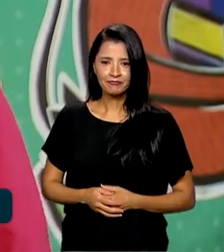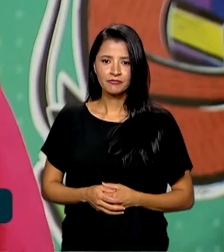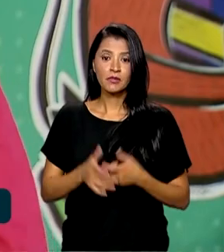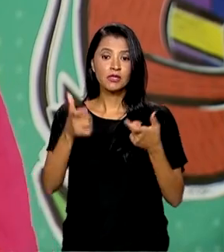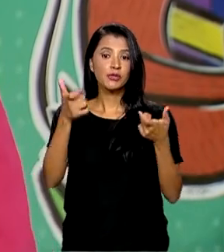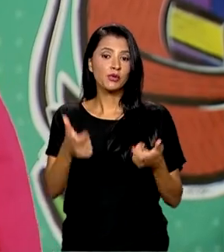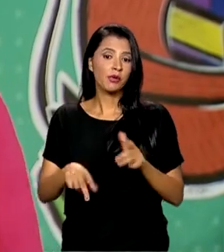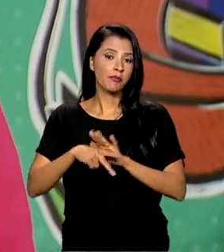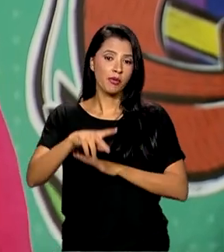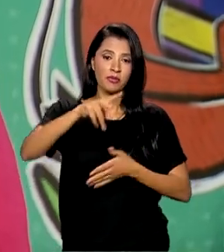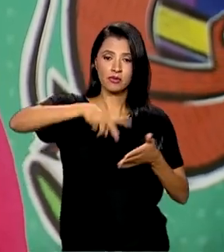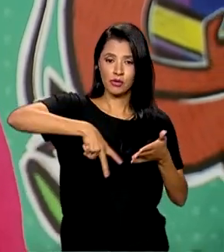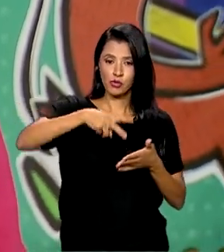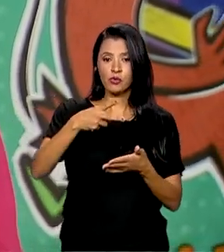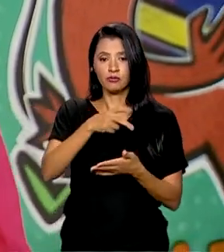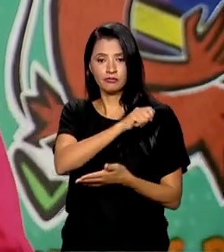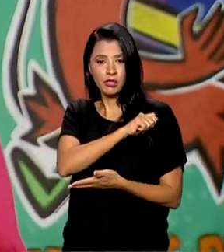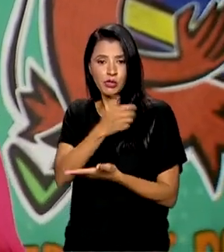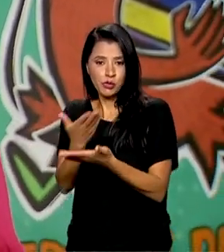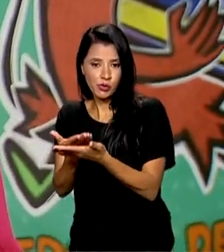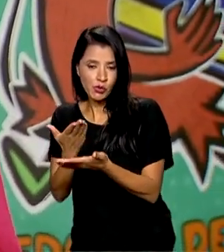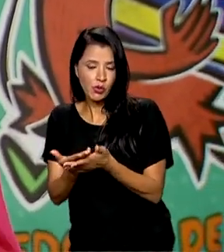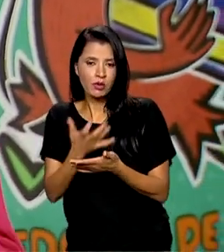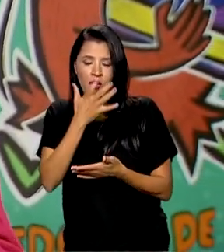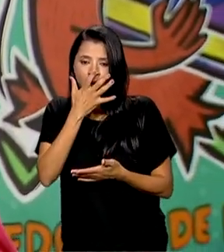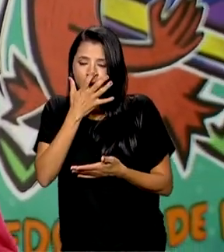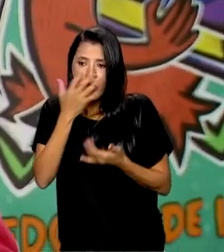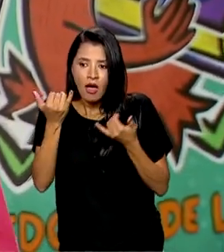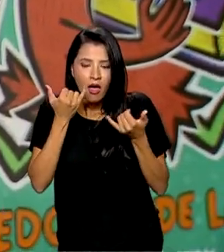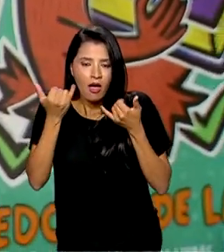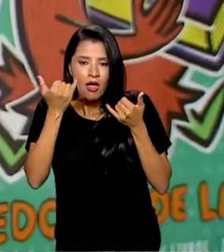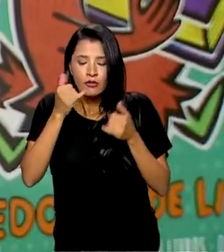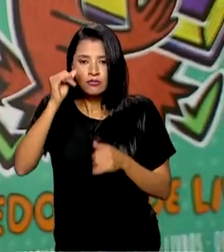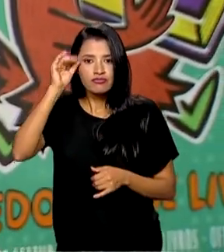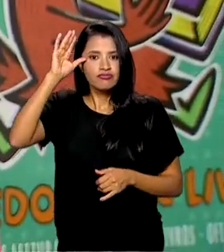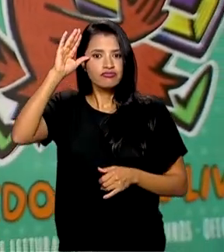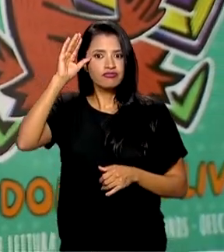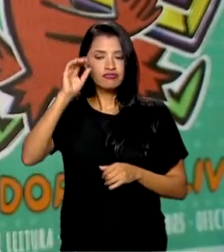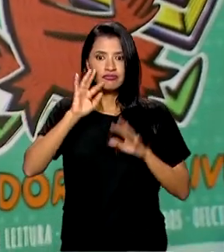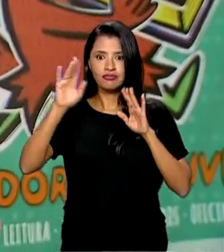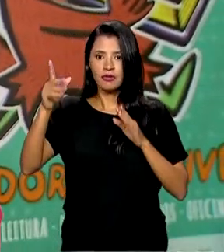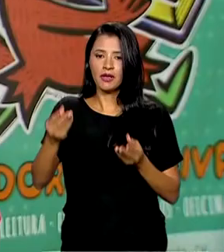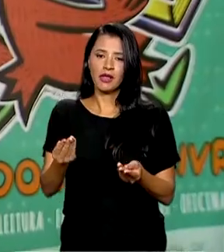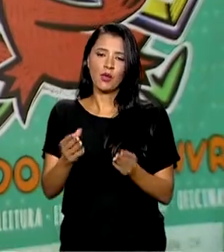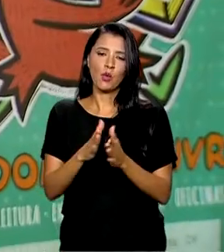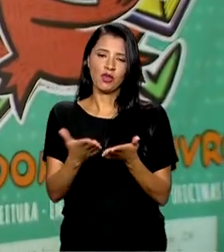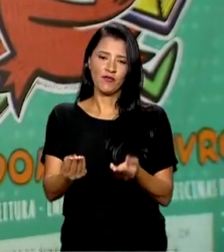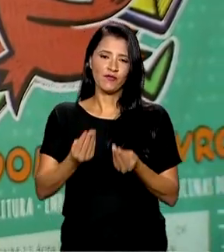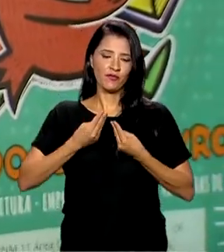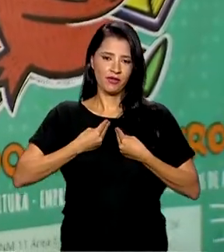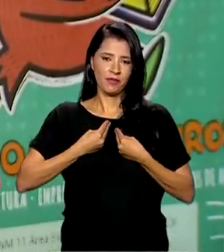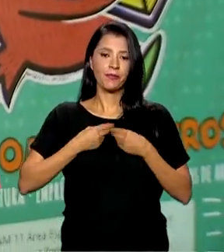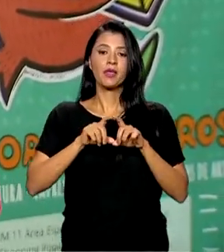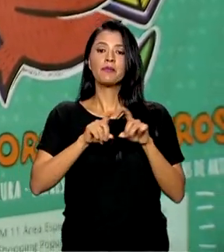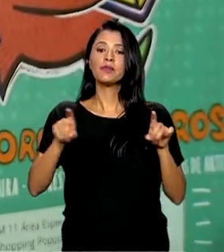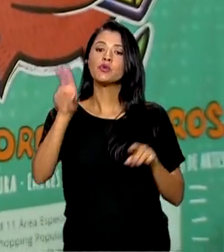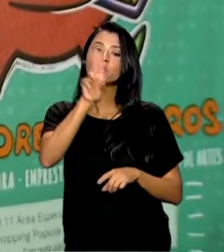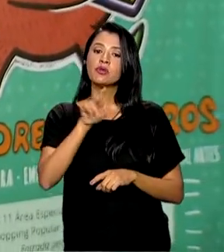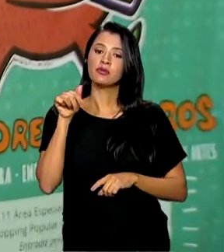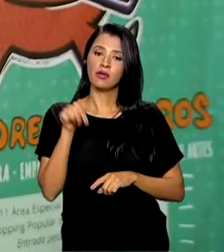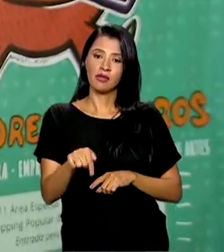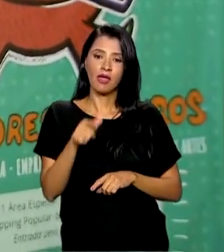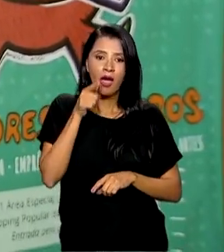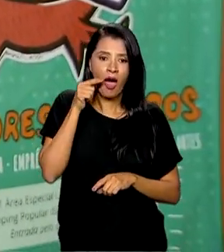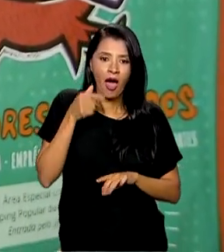leitura, os estudantes são sedentos por saberes e pela magia que os livros trazem. A expressão usada aqui, rato de